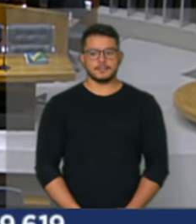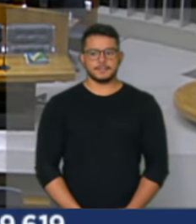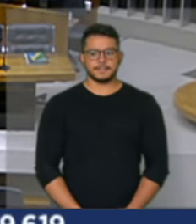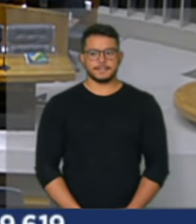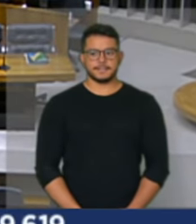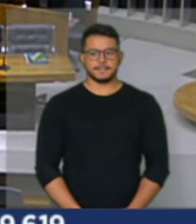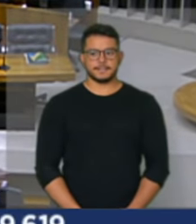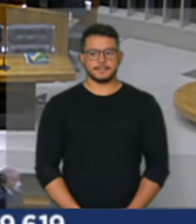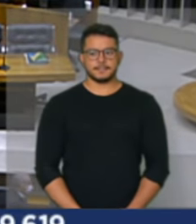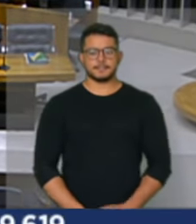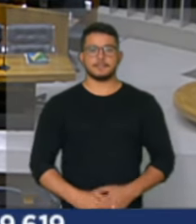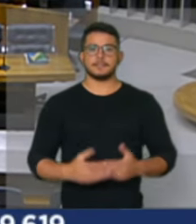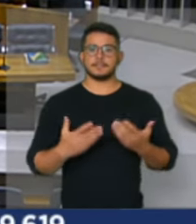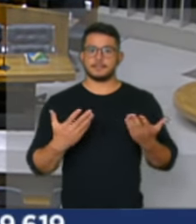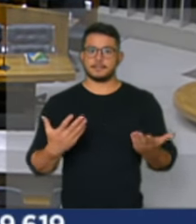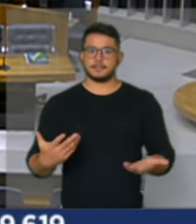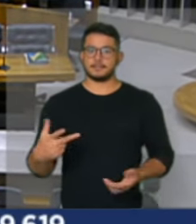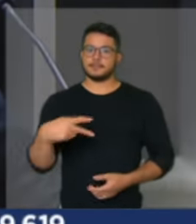senhor presidente,